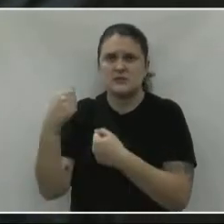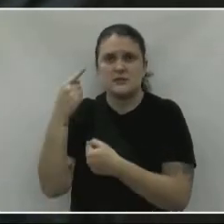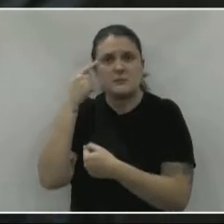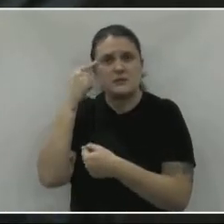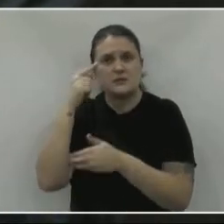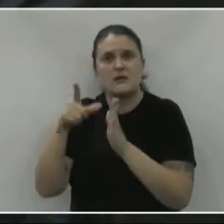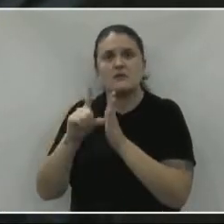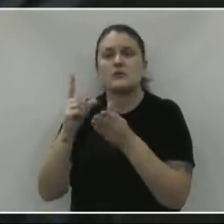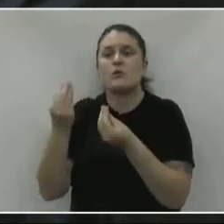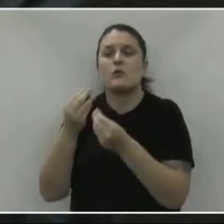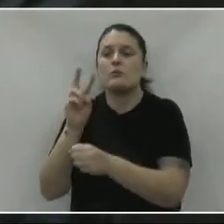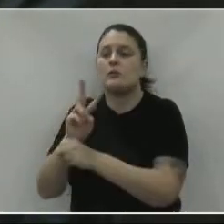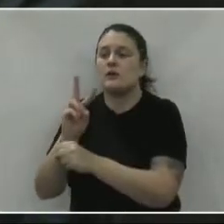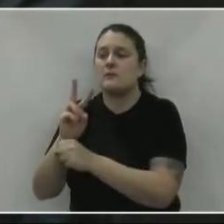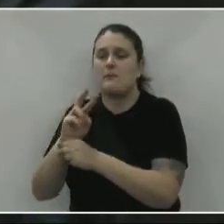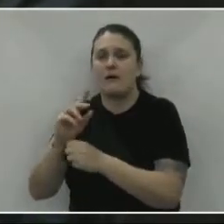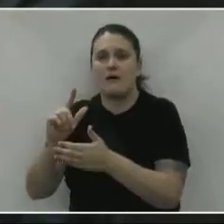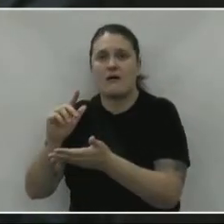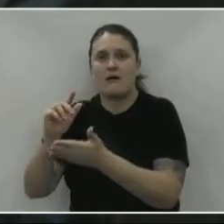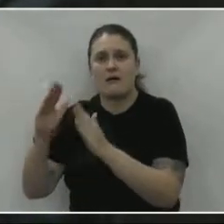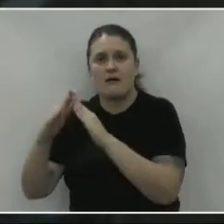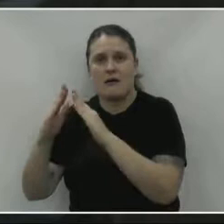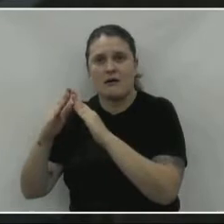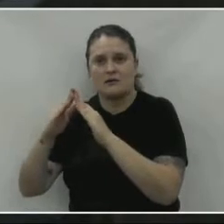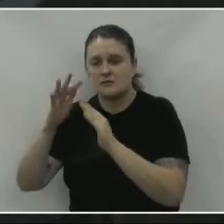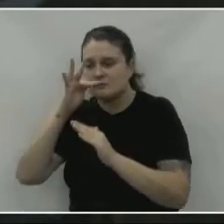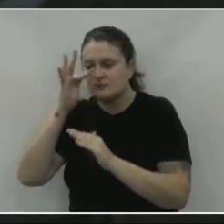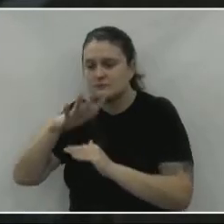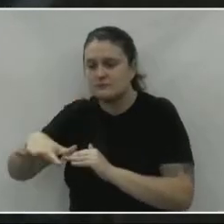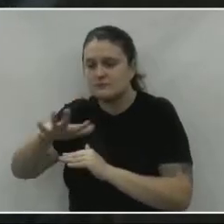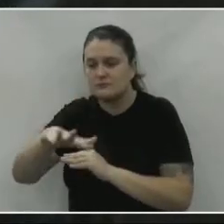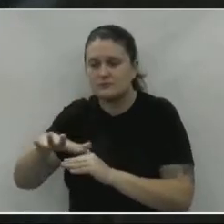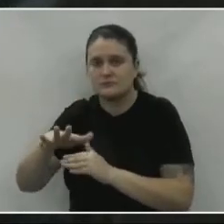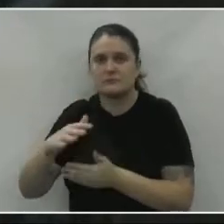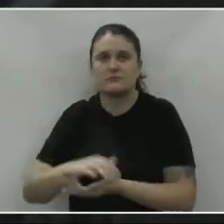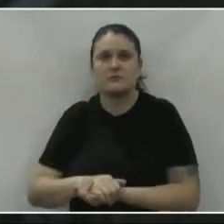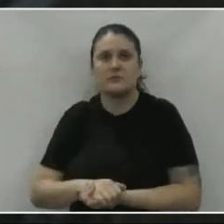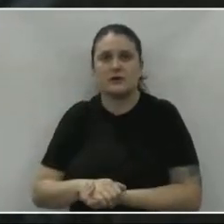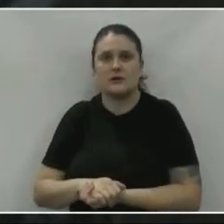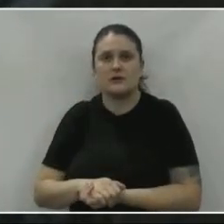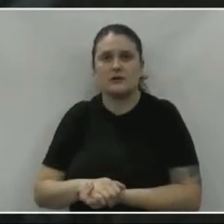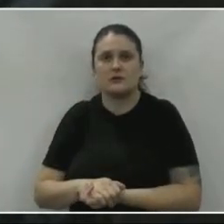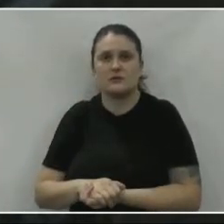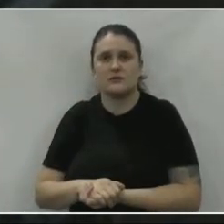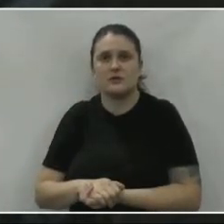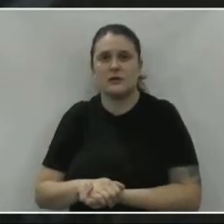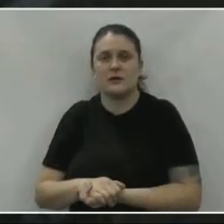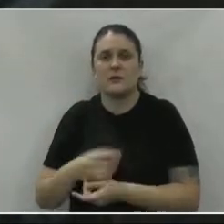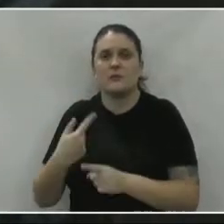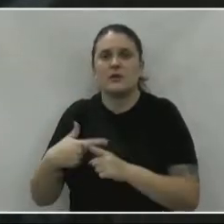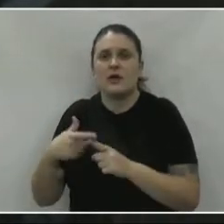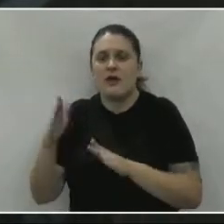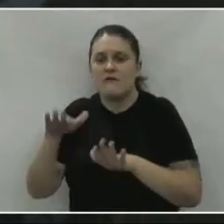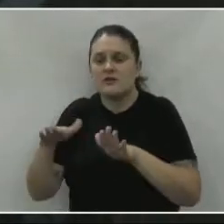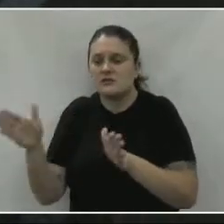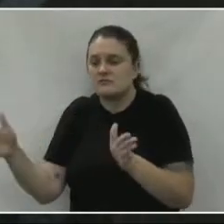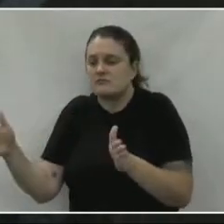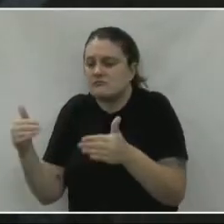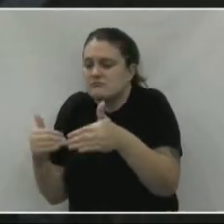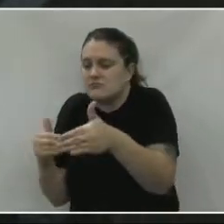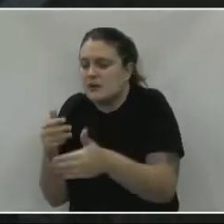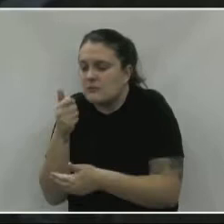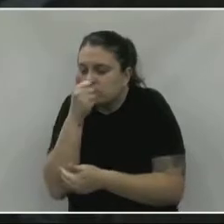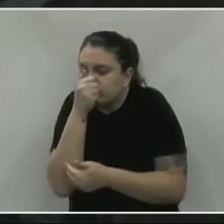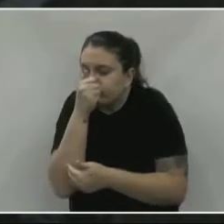para a pessoa recolher isso aí. Daí a pessoa manda caçamba, manda colocar dois carrinhos de entulho dentro. O vai adiantar